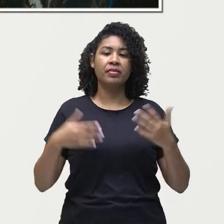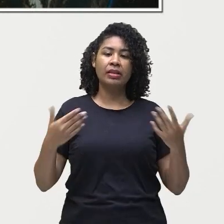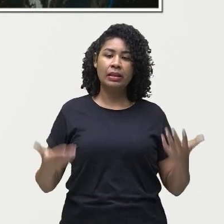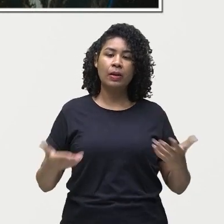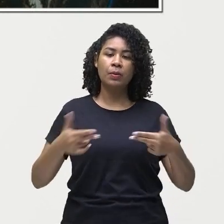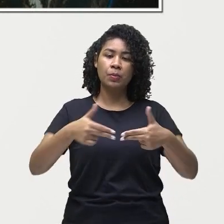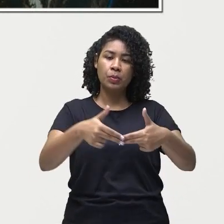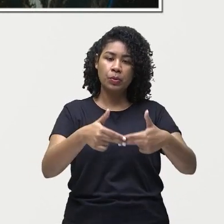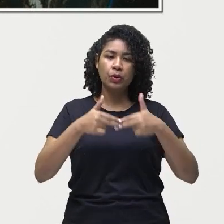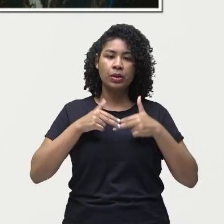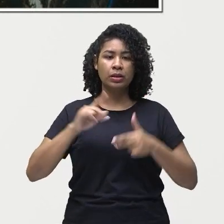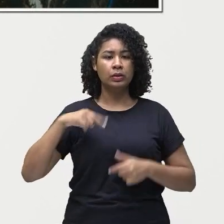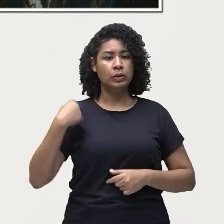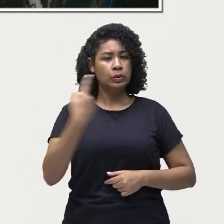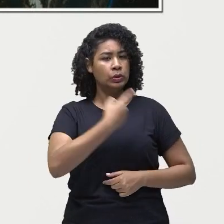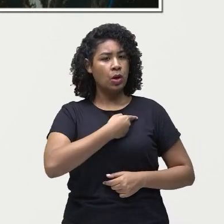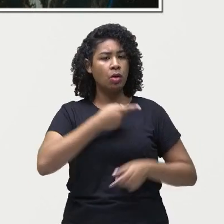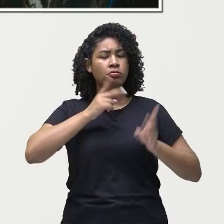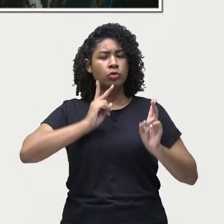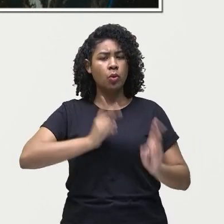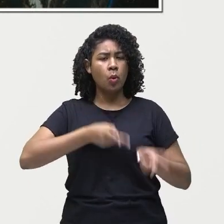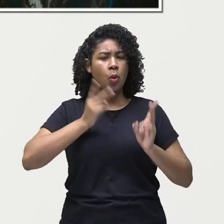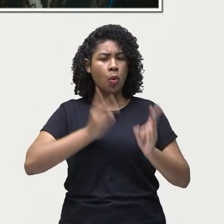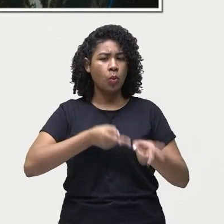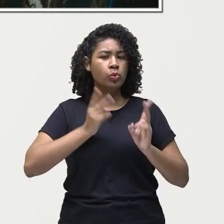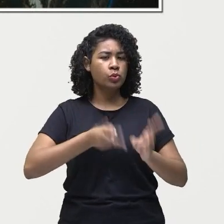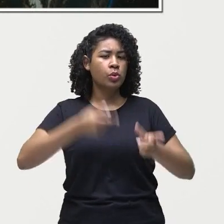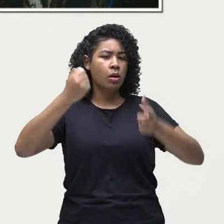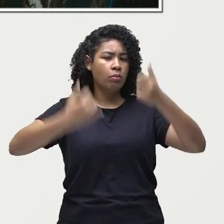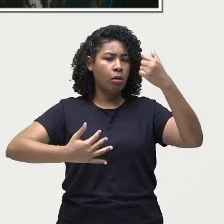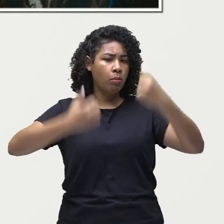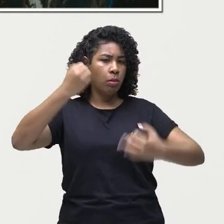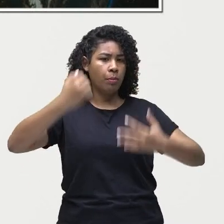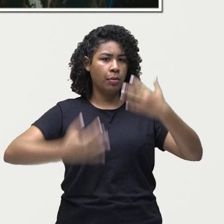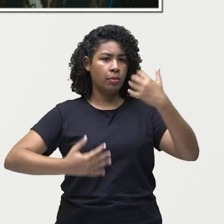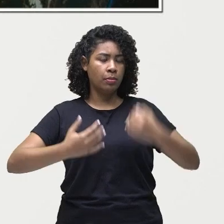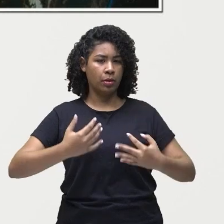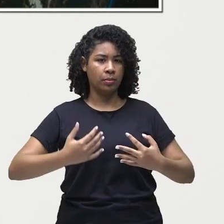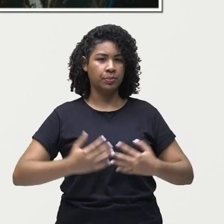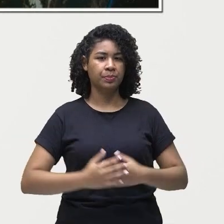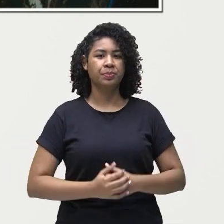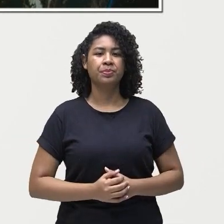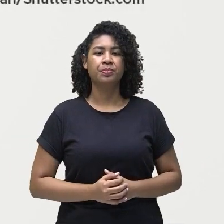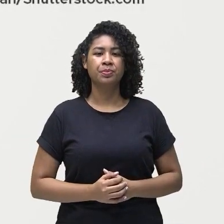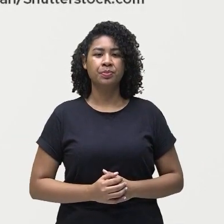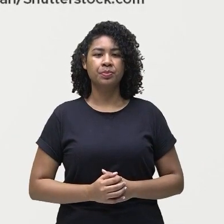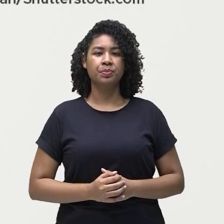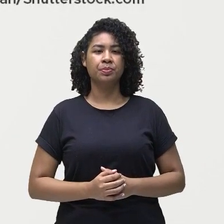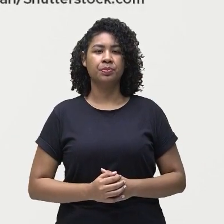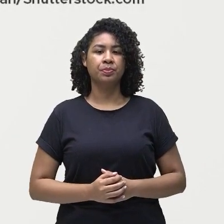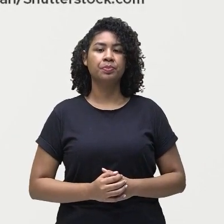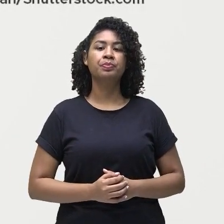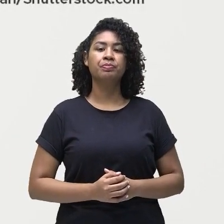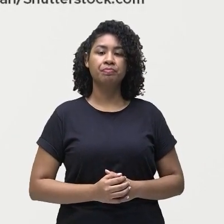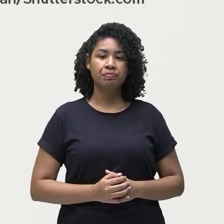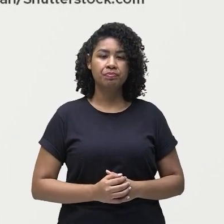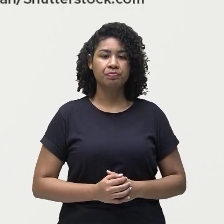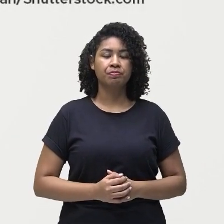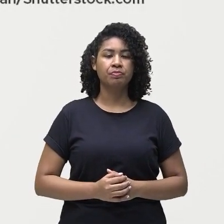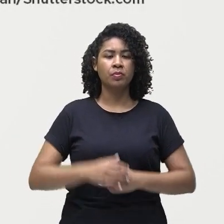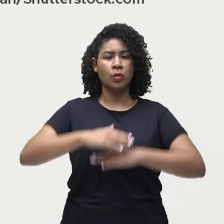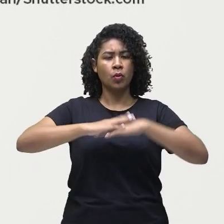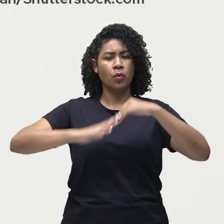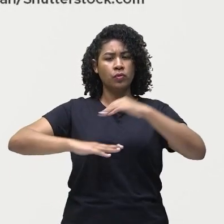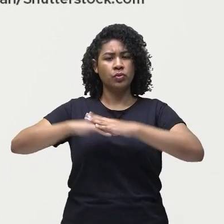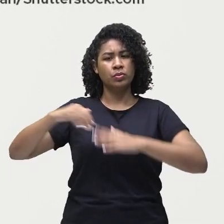que nós vamos continuar as consequências do aquecimento global os cientistas acreditam